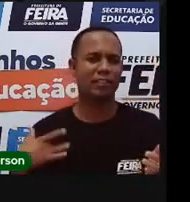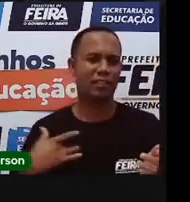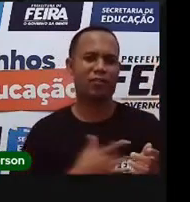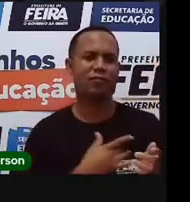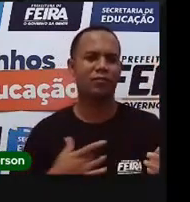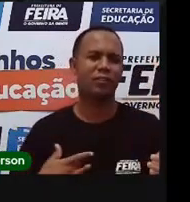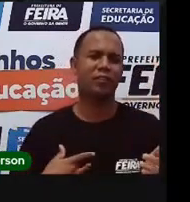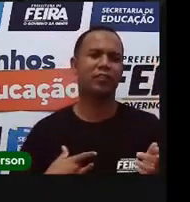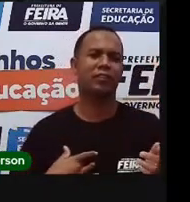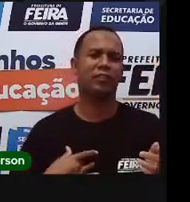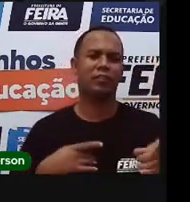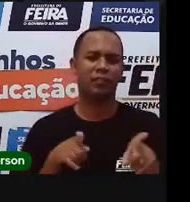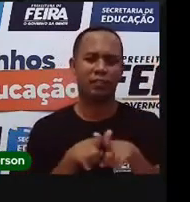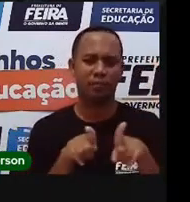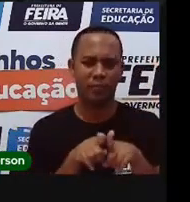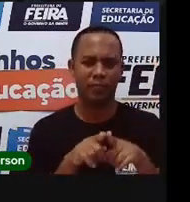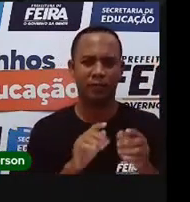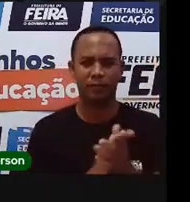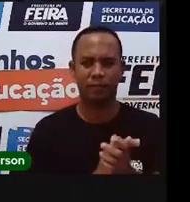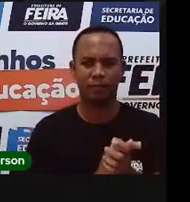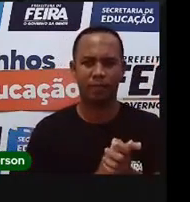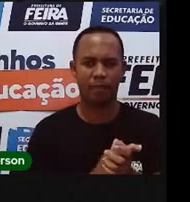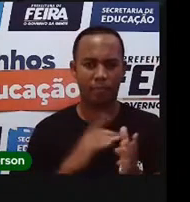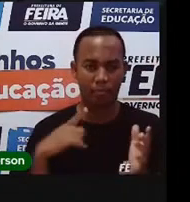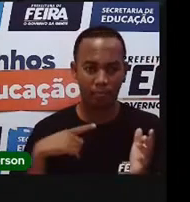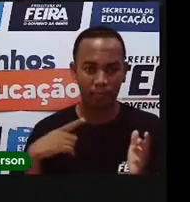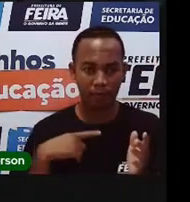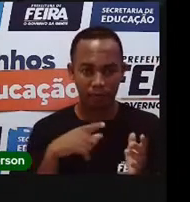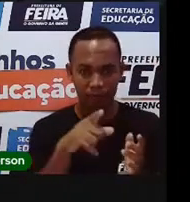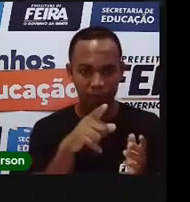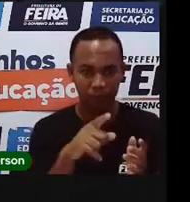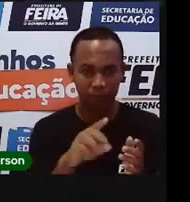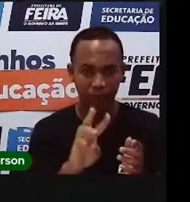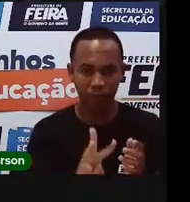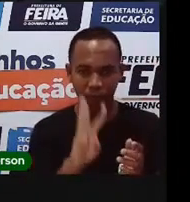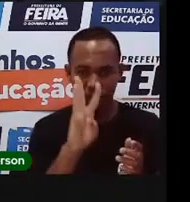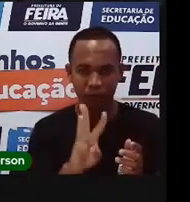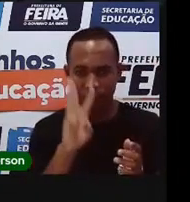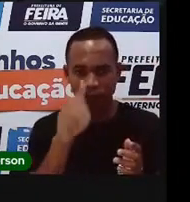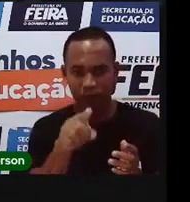conforto. E aí embaixo tem um link de onde foi tirado esse texto.